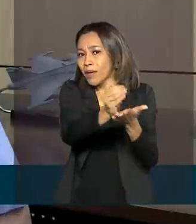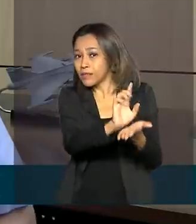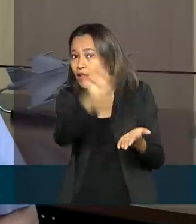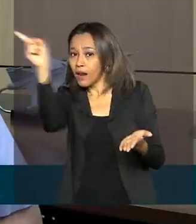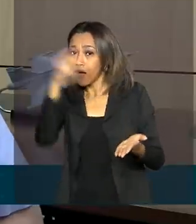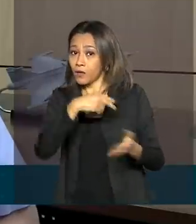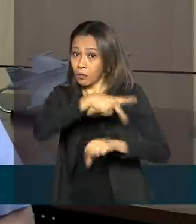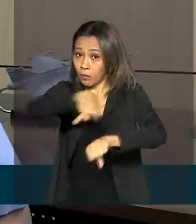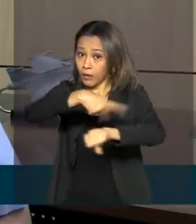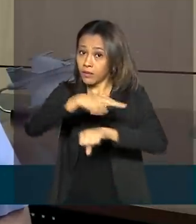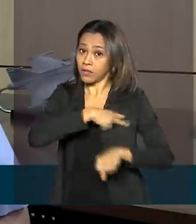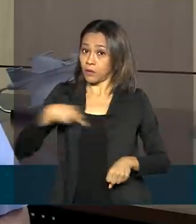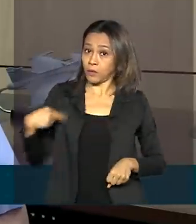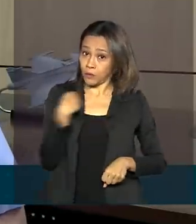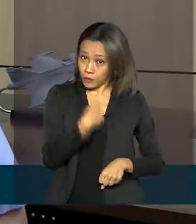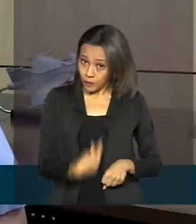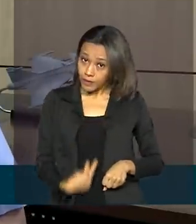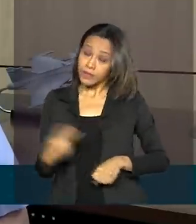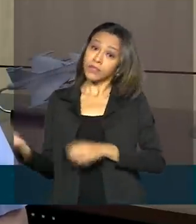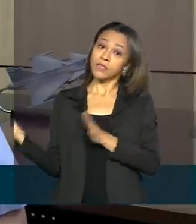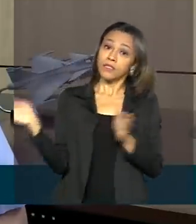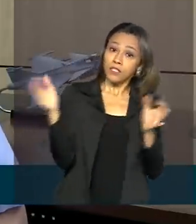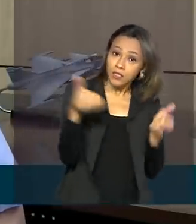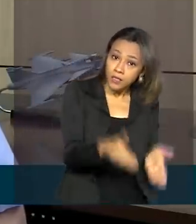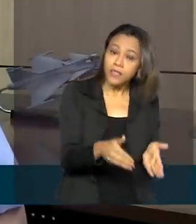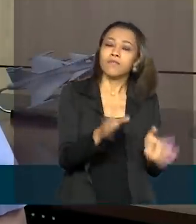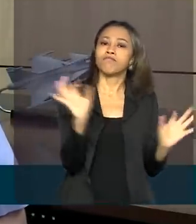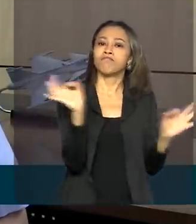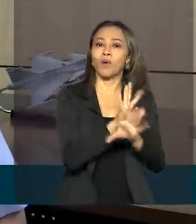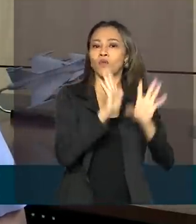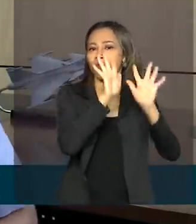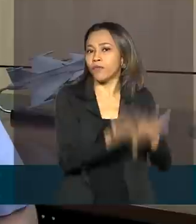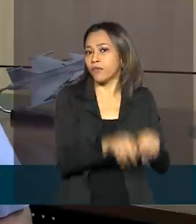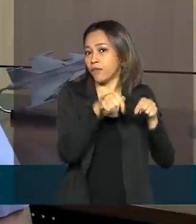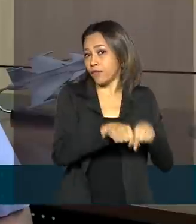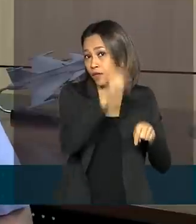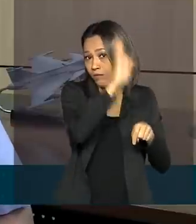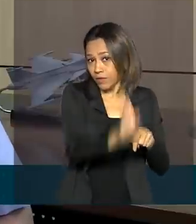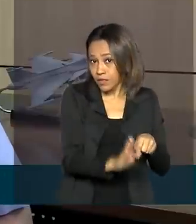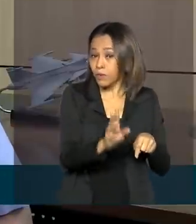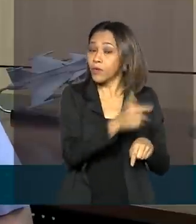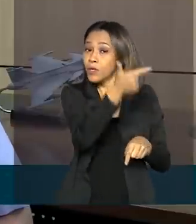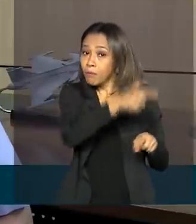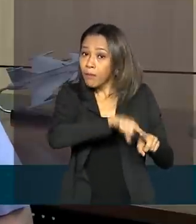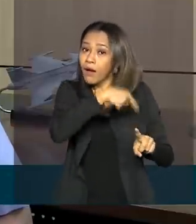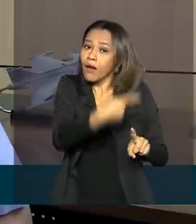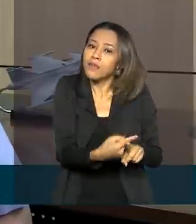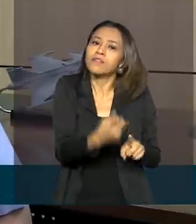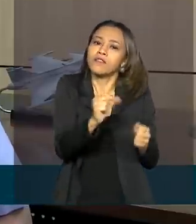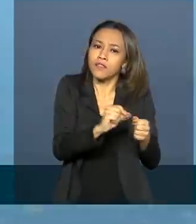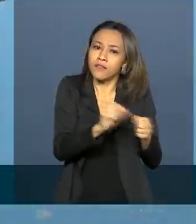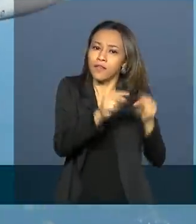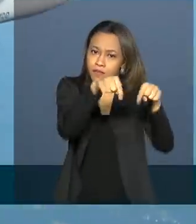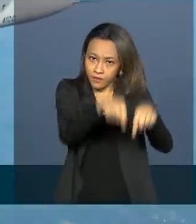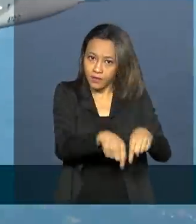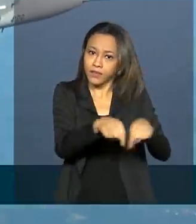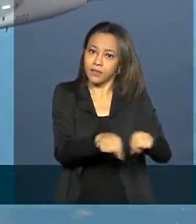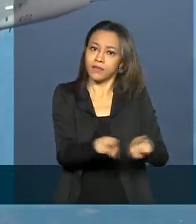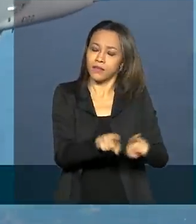Suécia e concluídas no Brasil. E as últimas 15 aeronaves serão produzidas integralmente dentro das instalações da empresa Embraer,